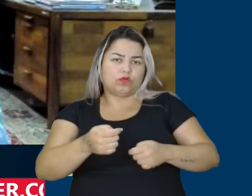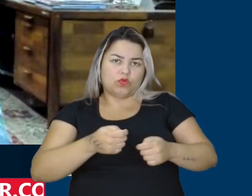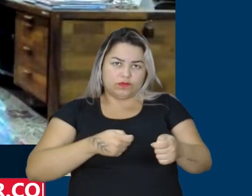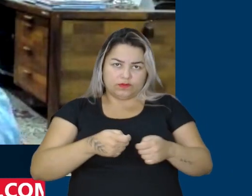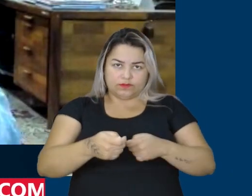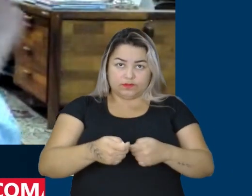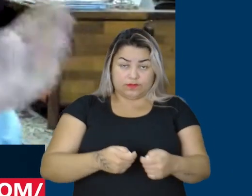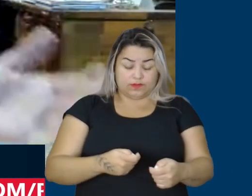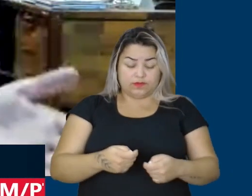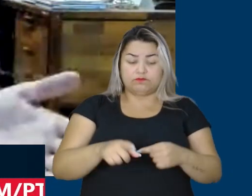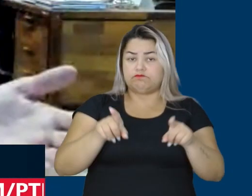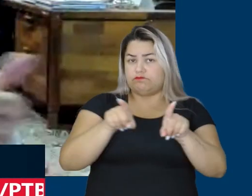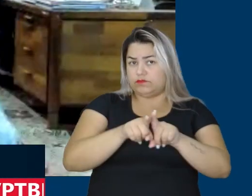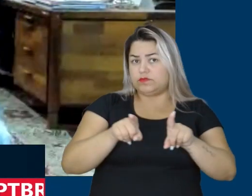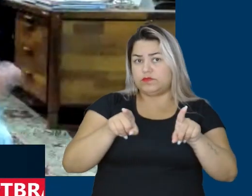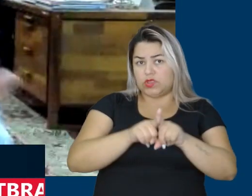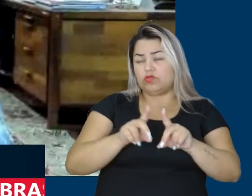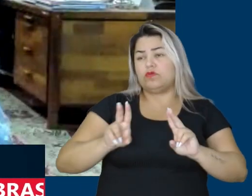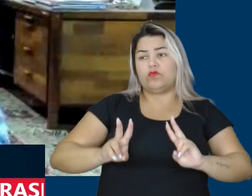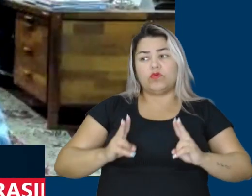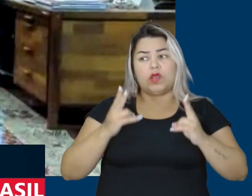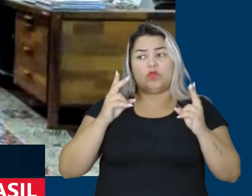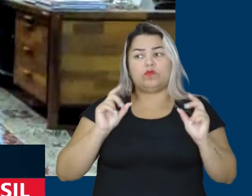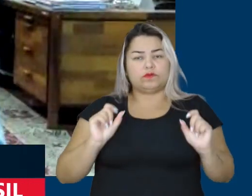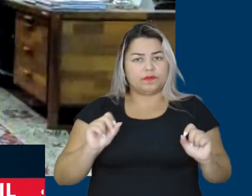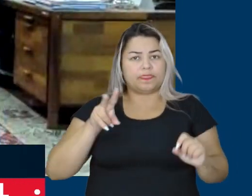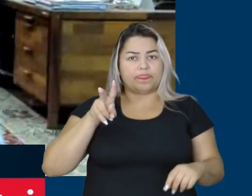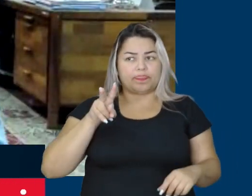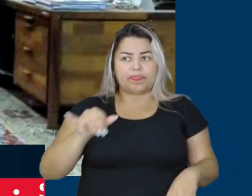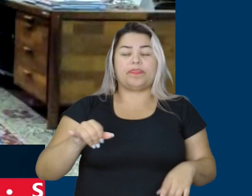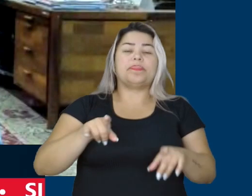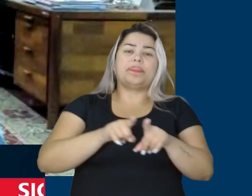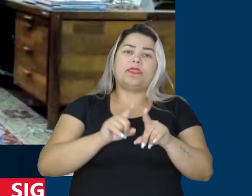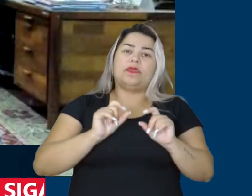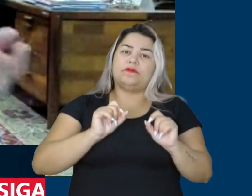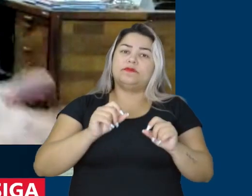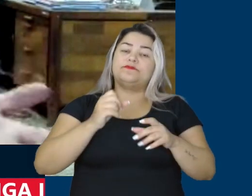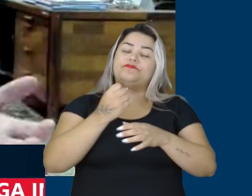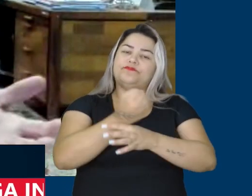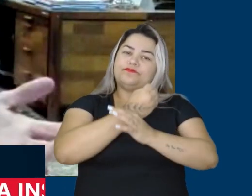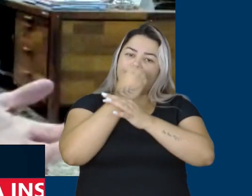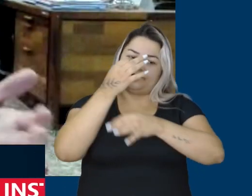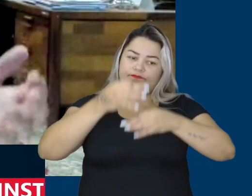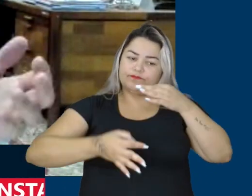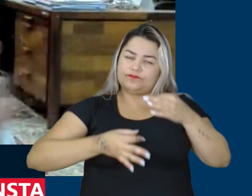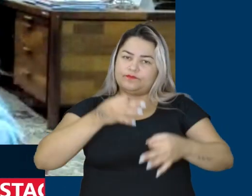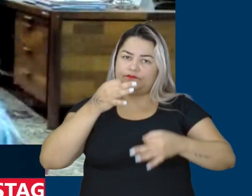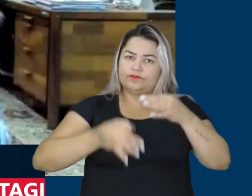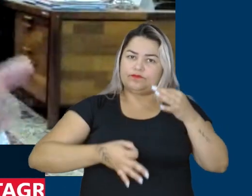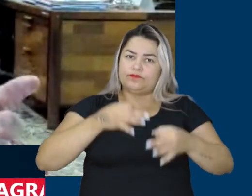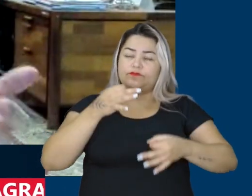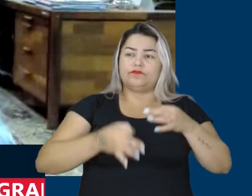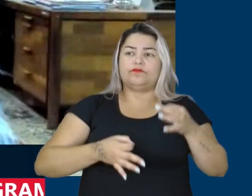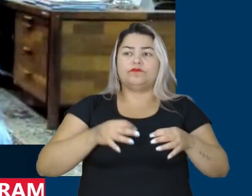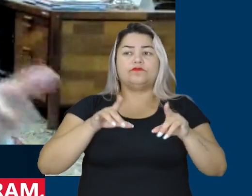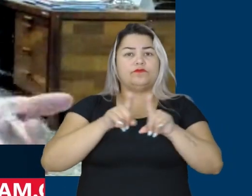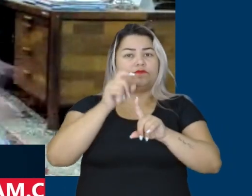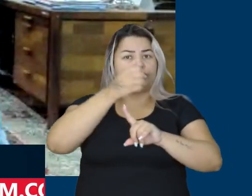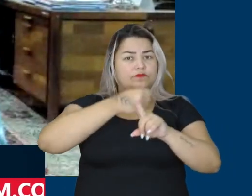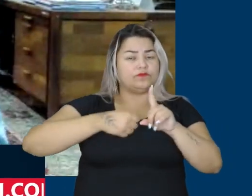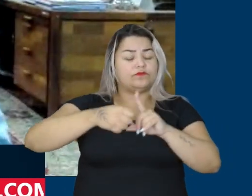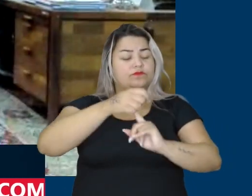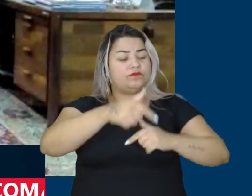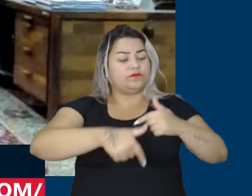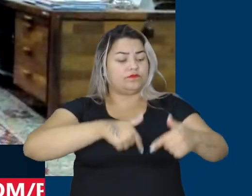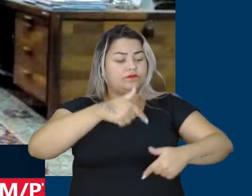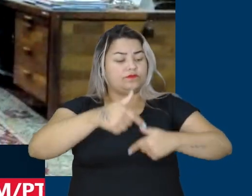enfim, um conjunto de valores que vai seguramente trazer segurança jurídica também, segurança à sociedade e um trabalho